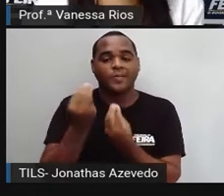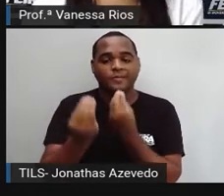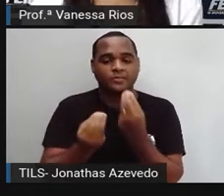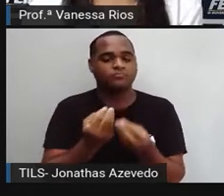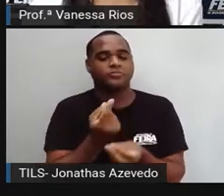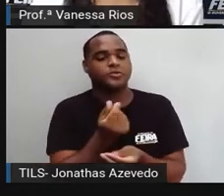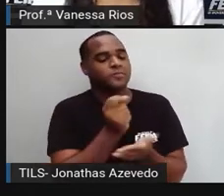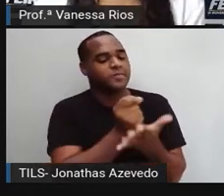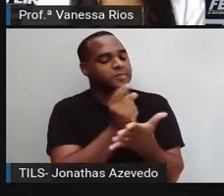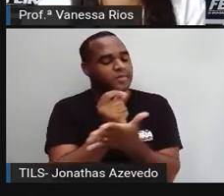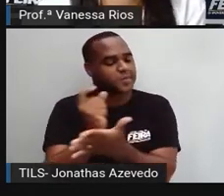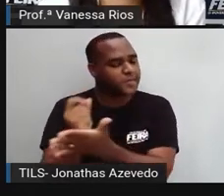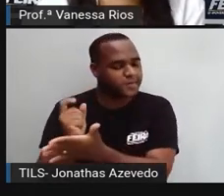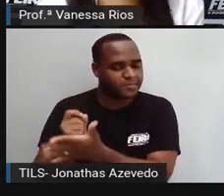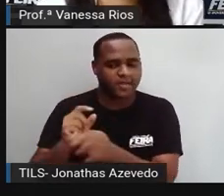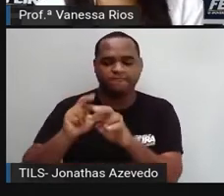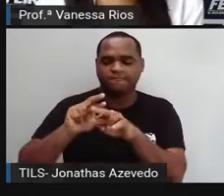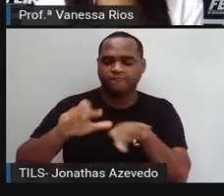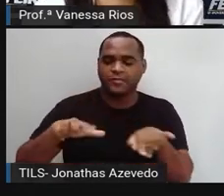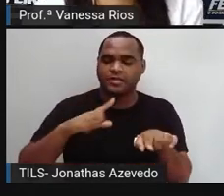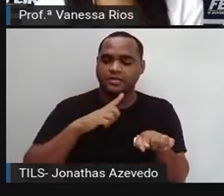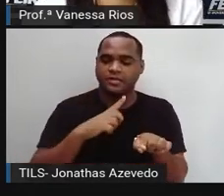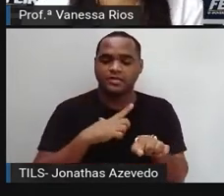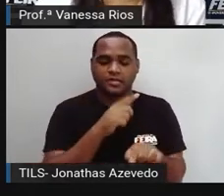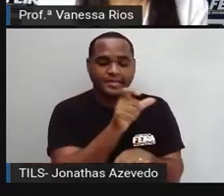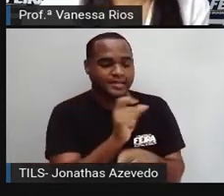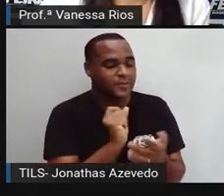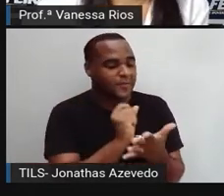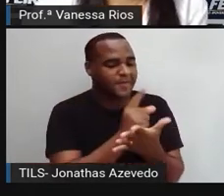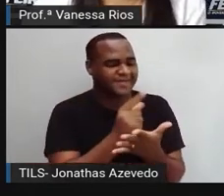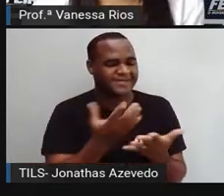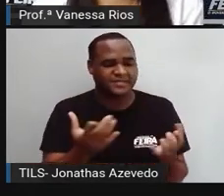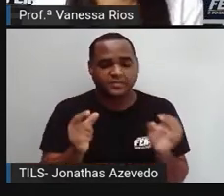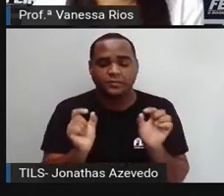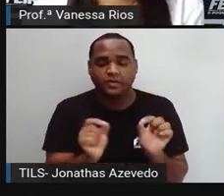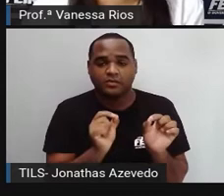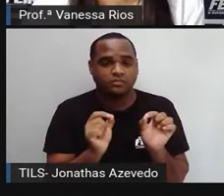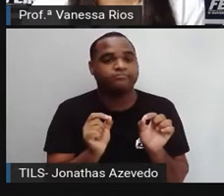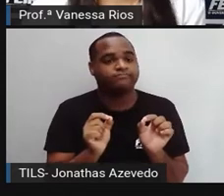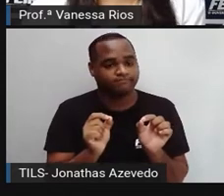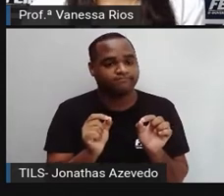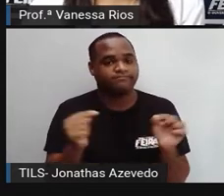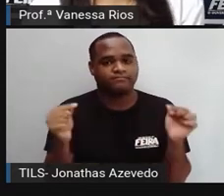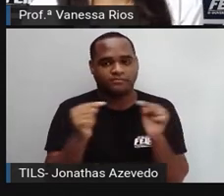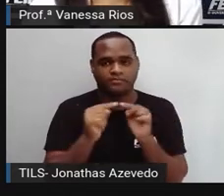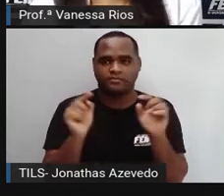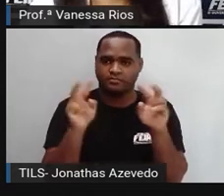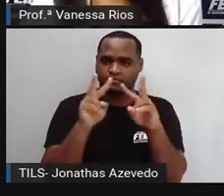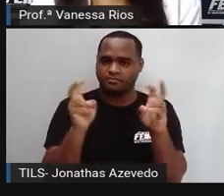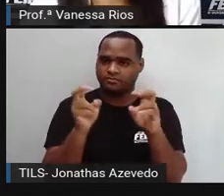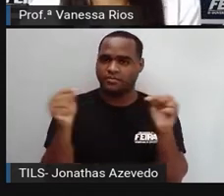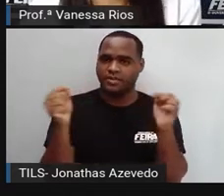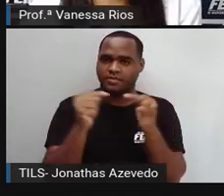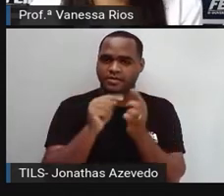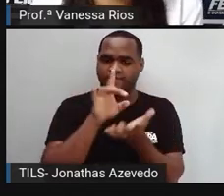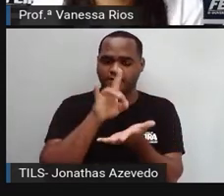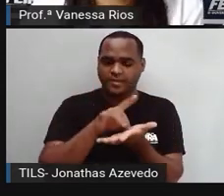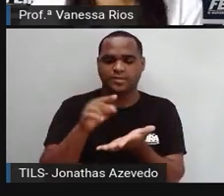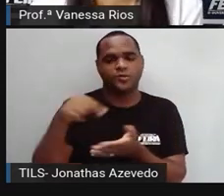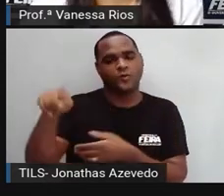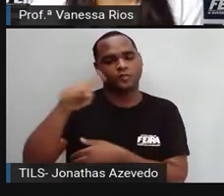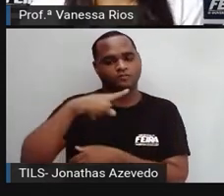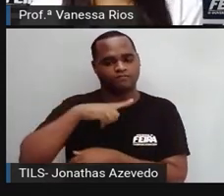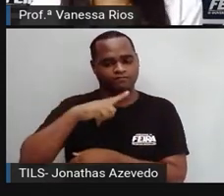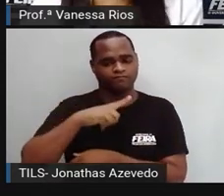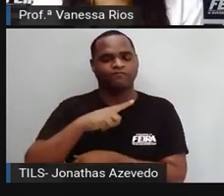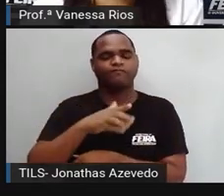que gasta, com o valor que paga nos produtos. Então é um assunto que faz parte da realidade de todos nós